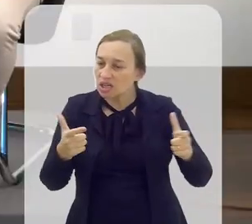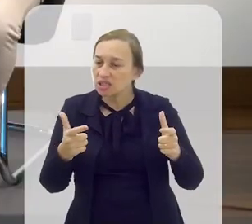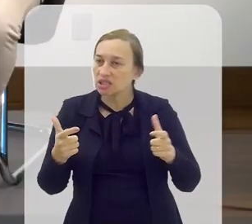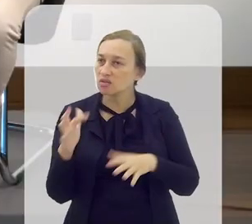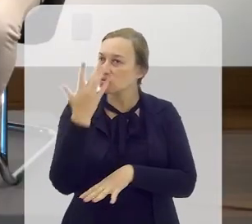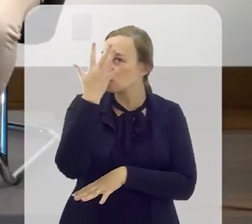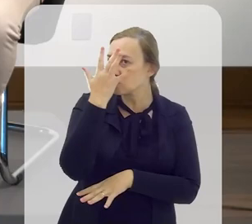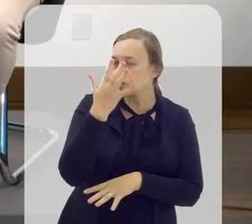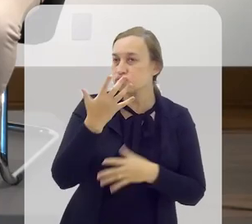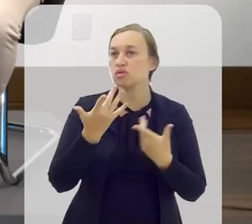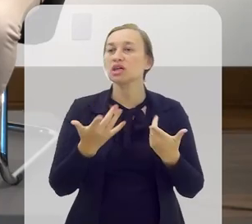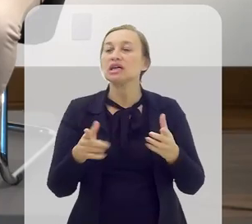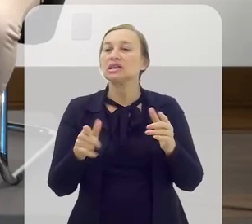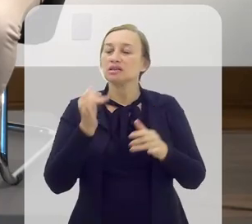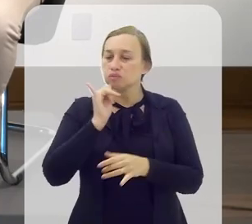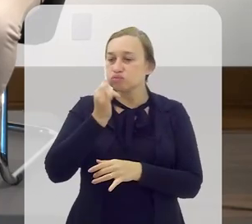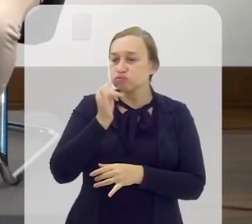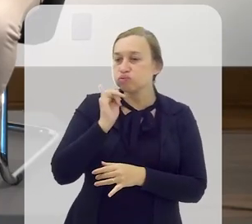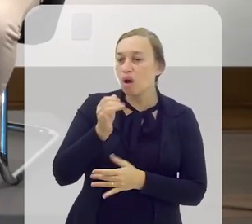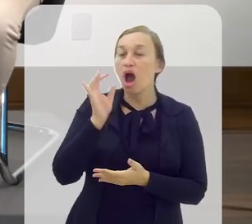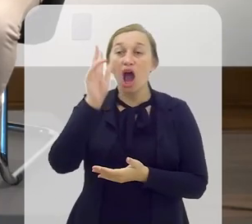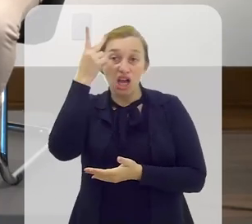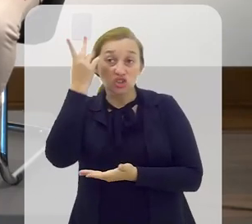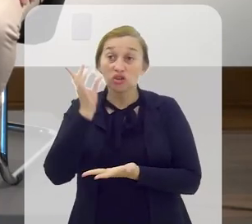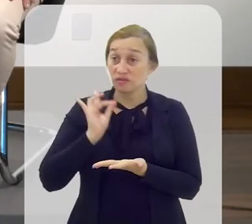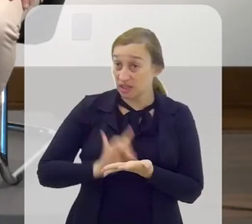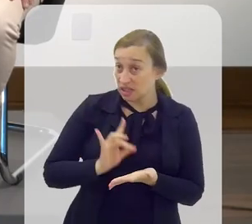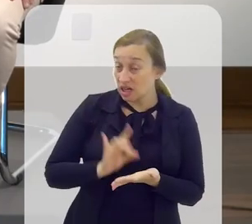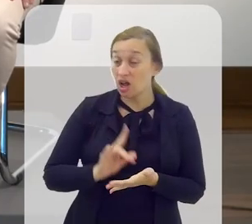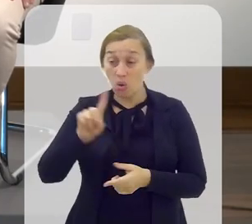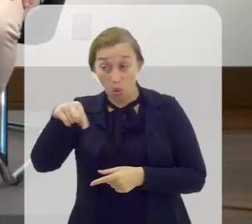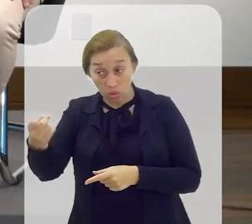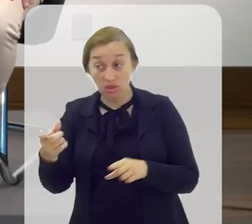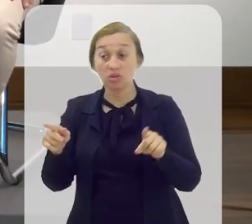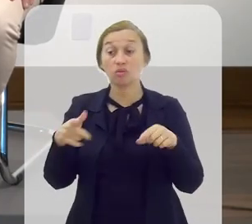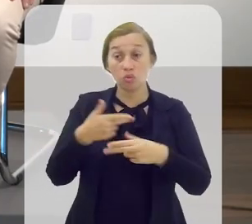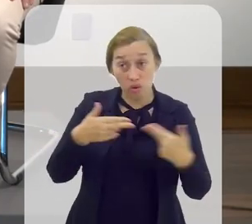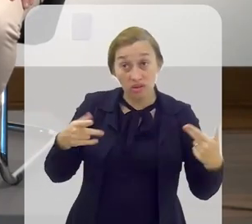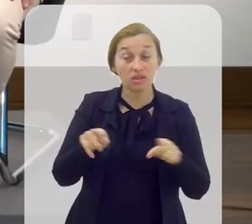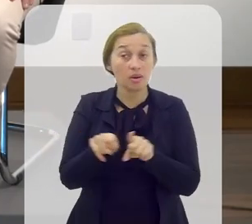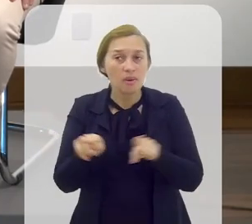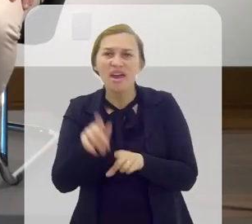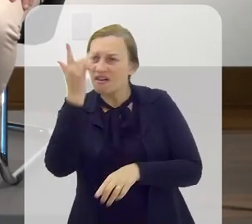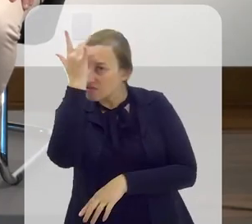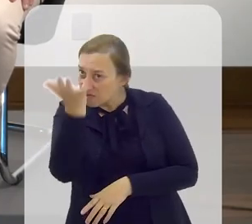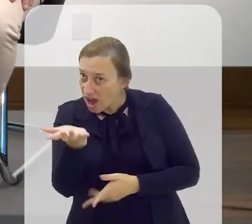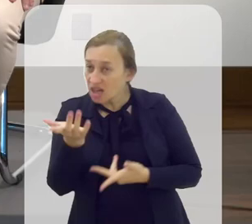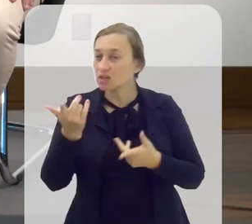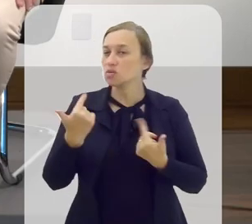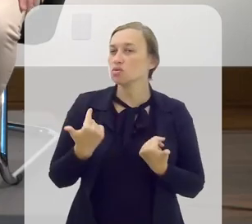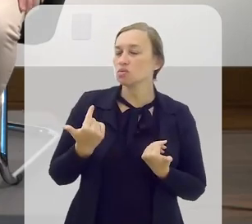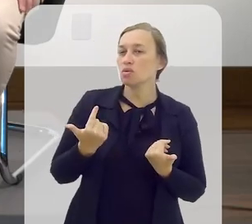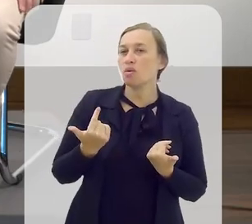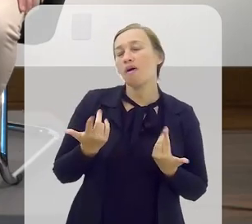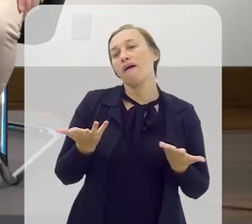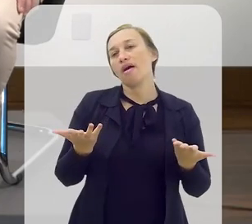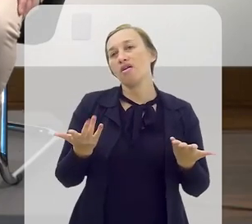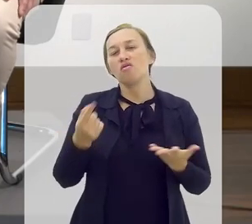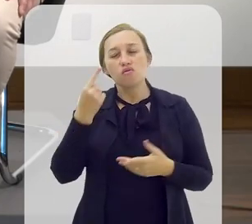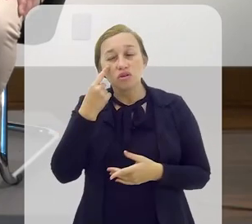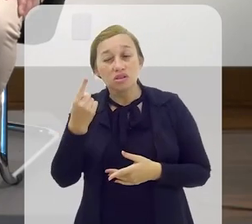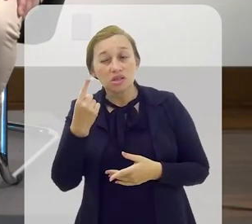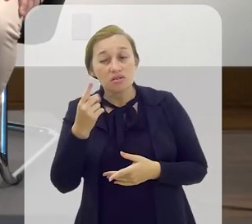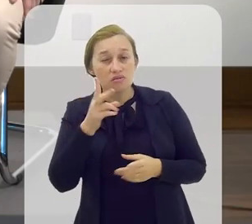identificação, com grande samba, e também contar a história. Isso também foi uma outra coisa. Era muito fácil a